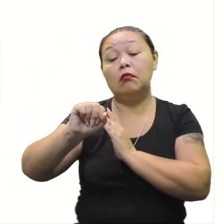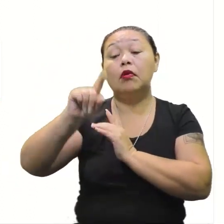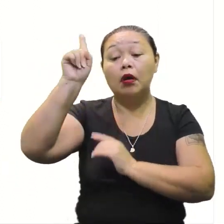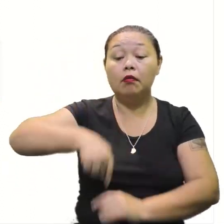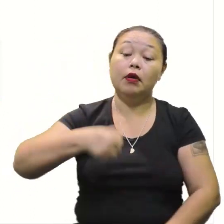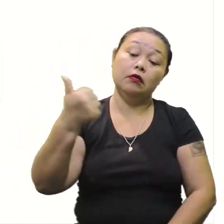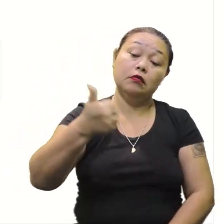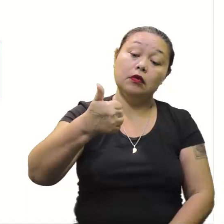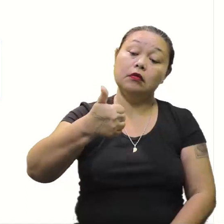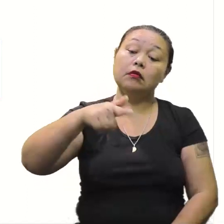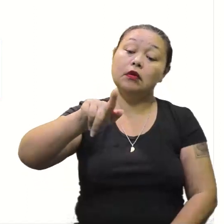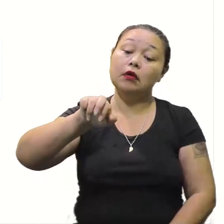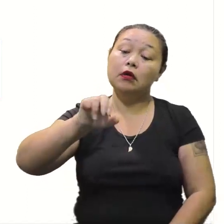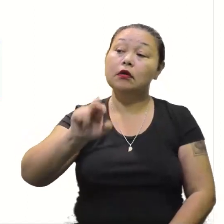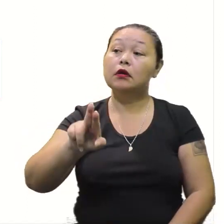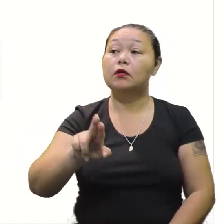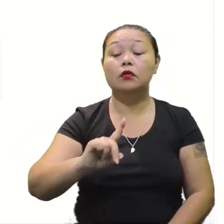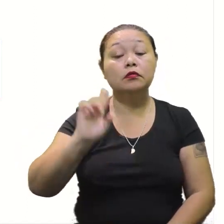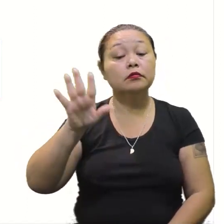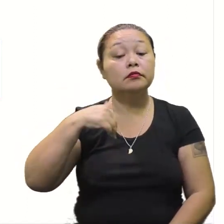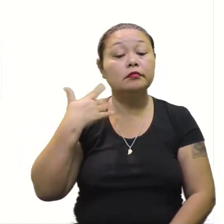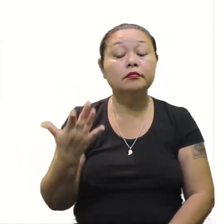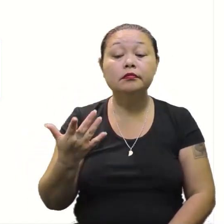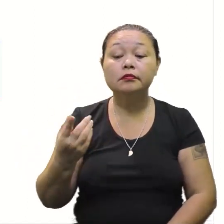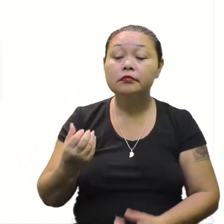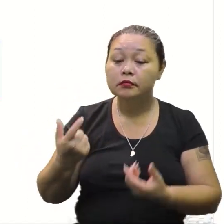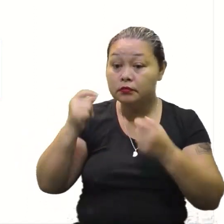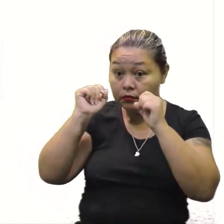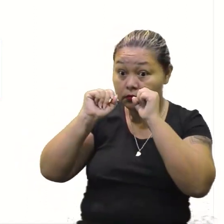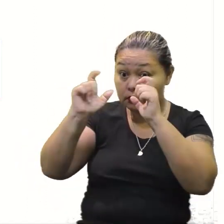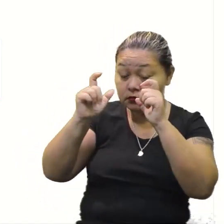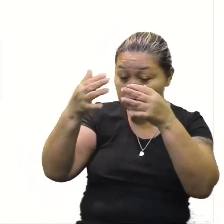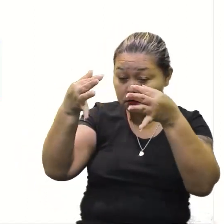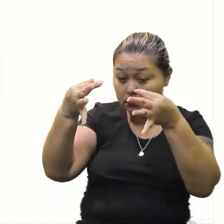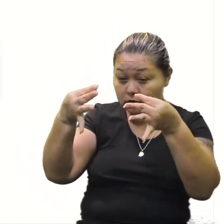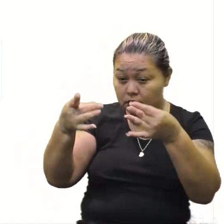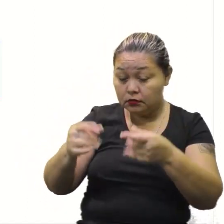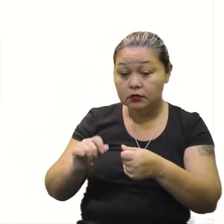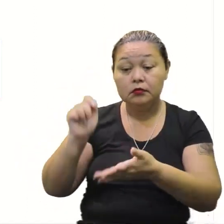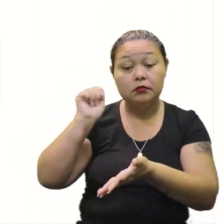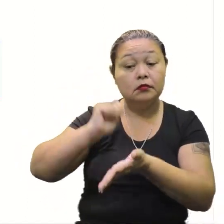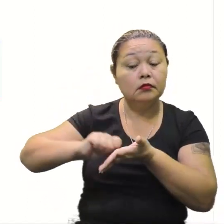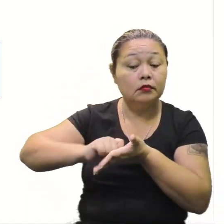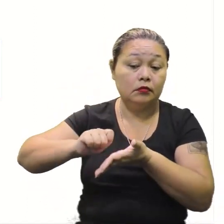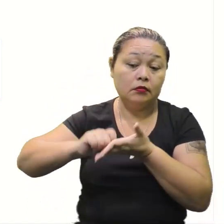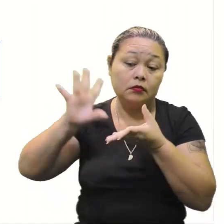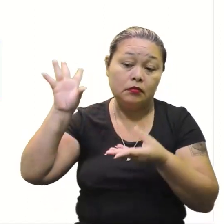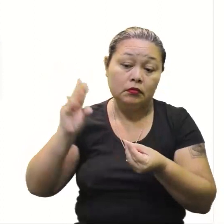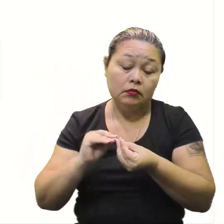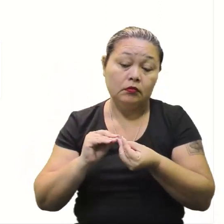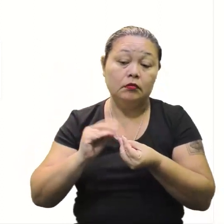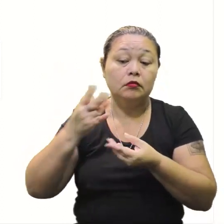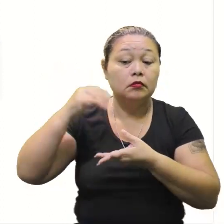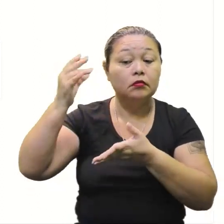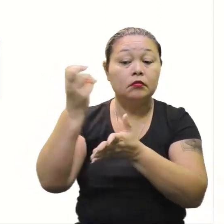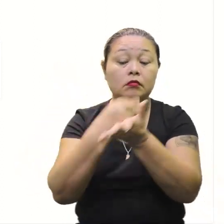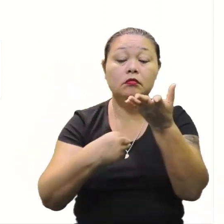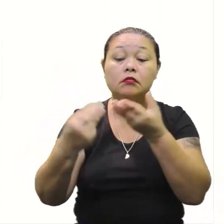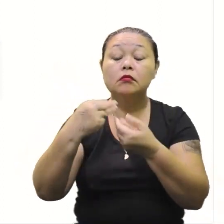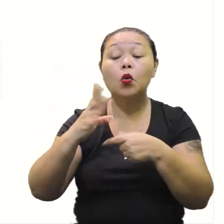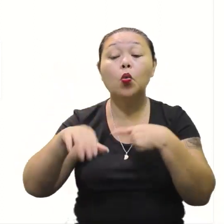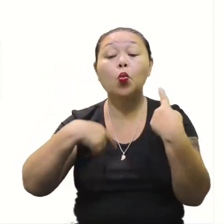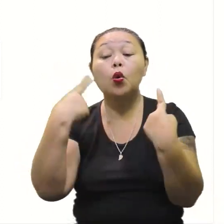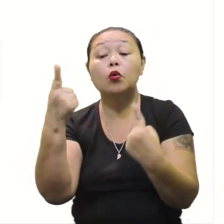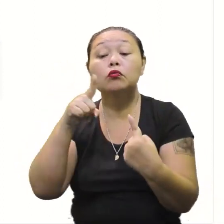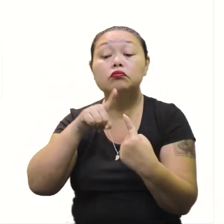de primeiro grau. Tá certo? Então fica ligado aos detalhes, já vai anotando aí no seu resumo, no seu mapa mental, qual é o